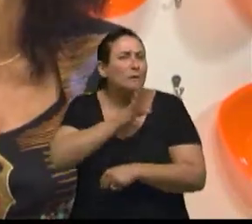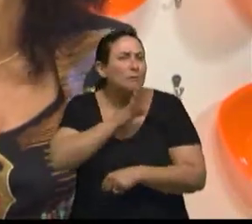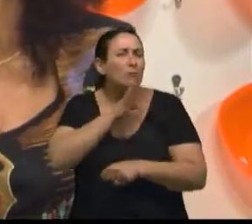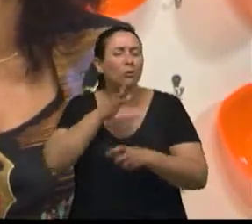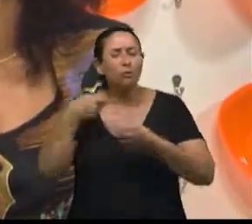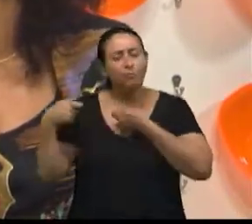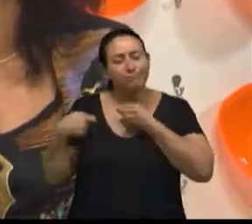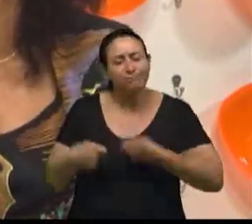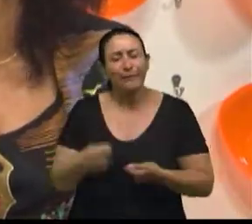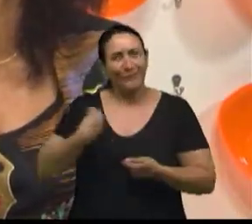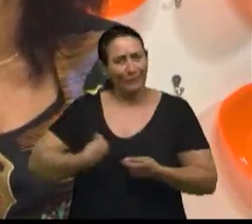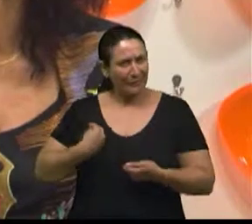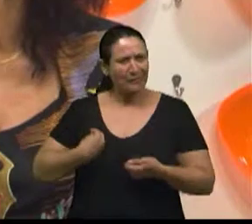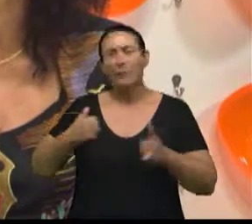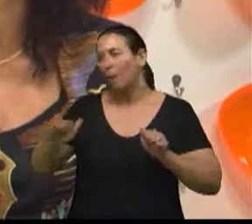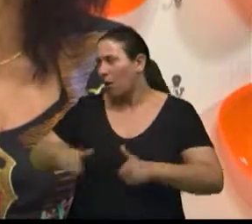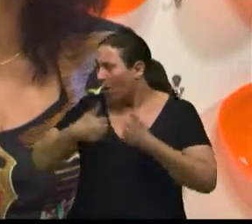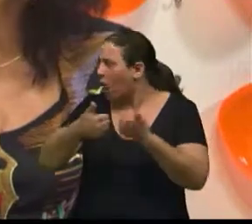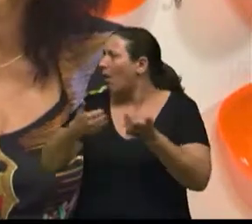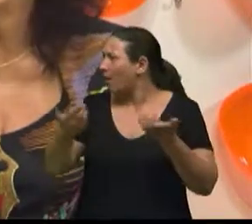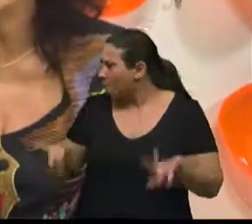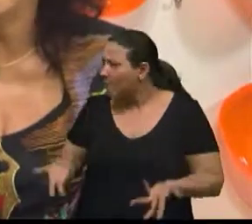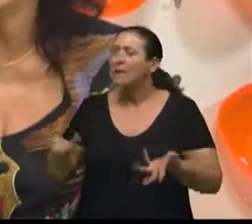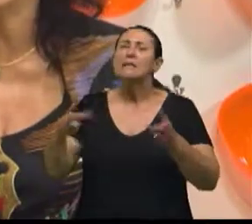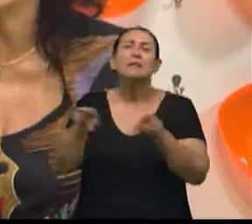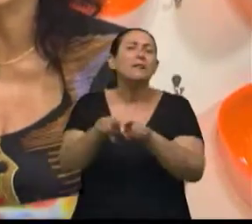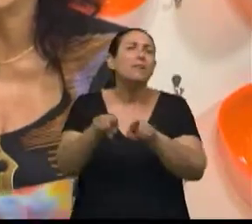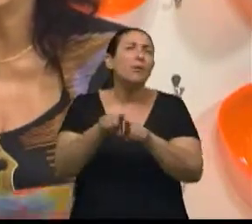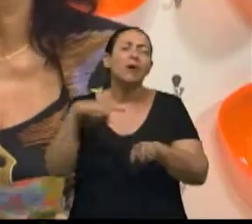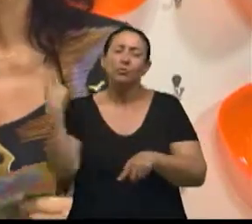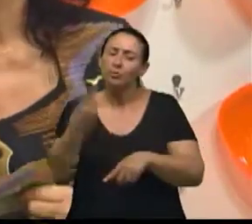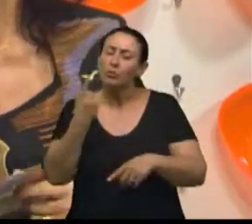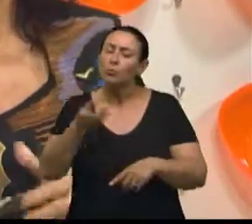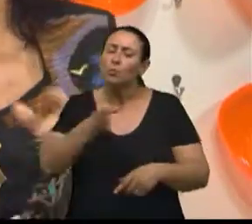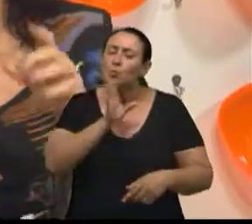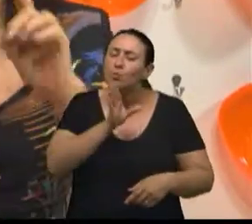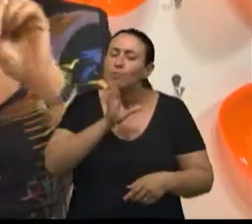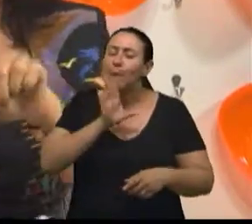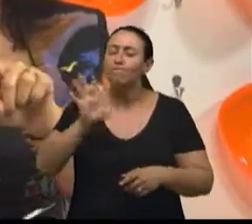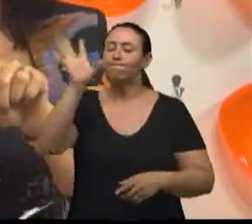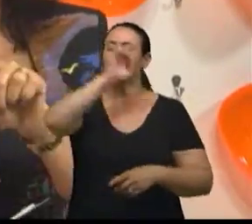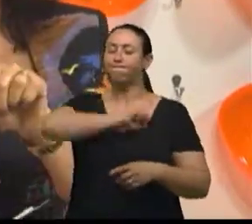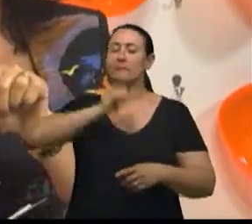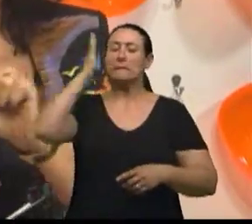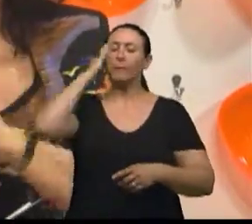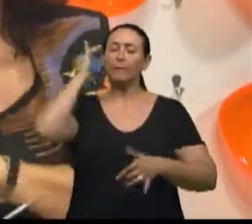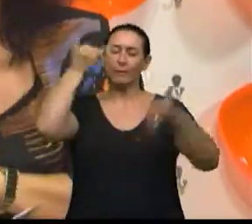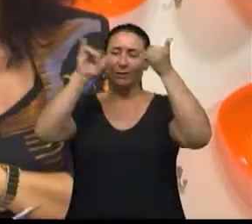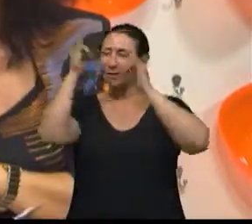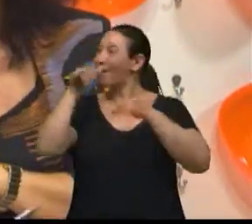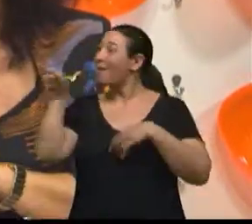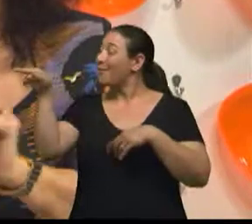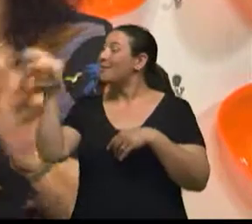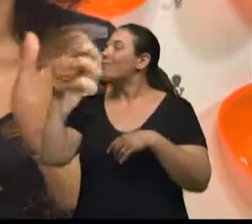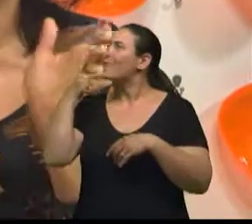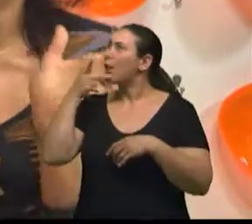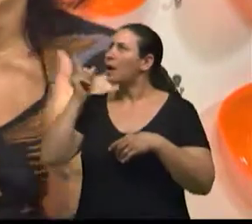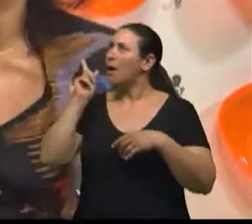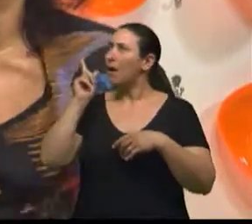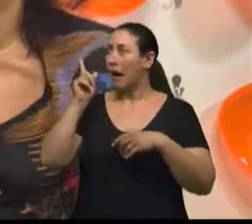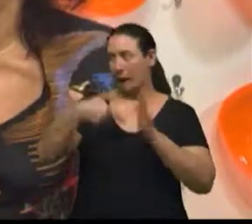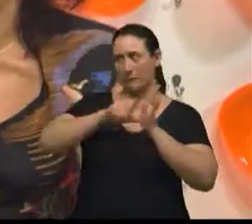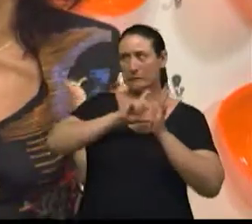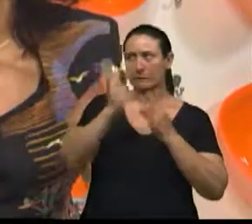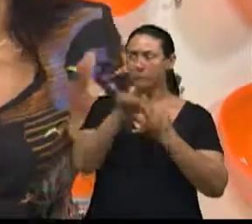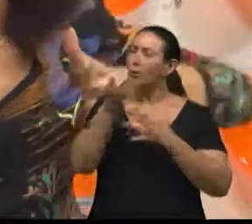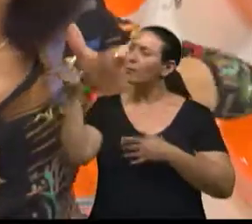vida de forma melhor, né? A gente sabendo, a gente pode gerenciar. E eu chamei o intervalo quando o senhor falava a questão da